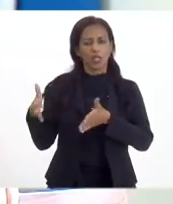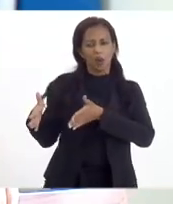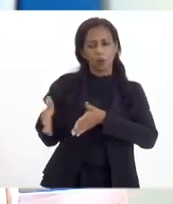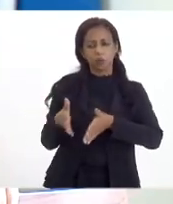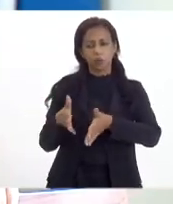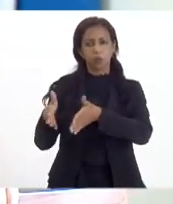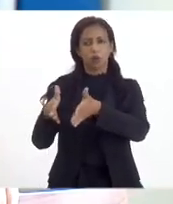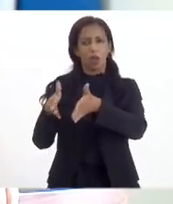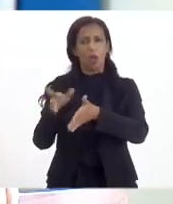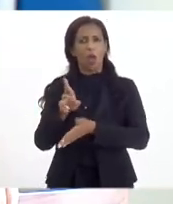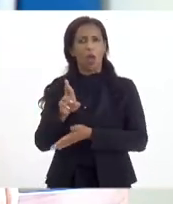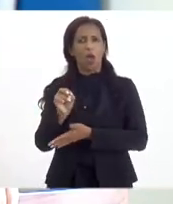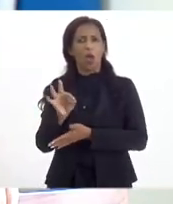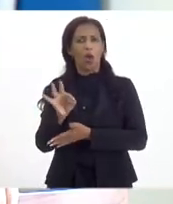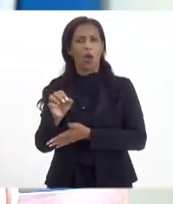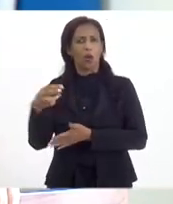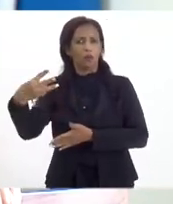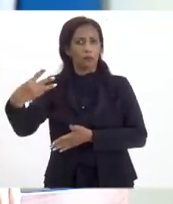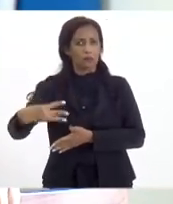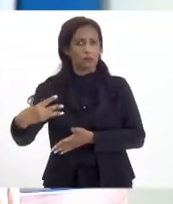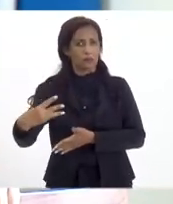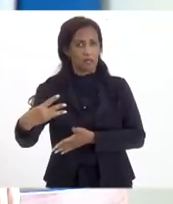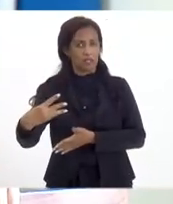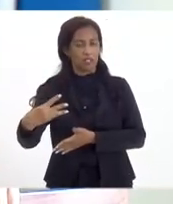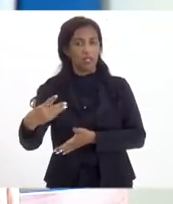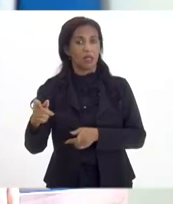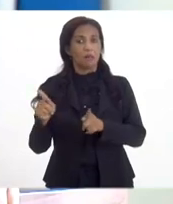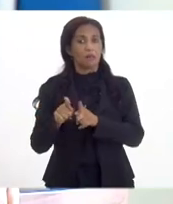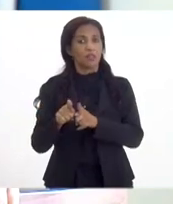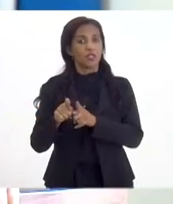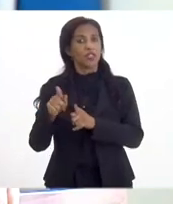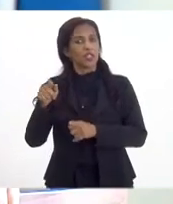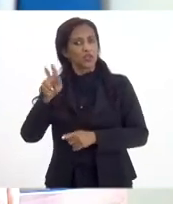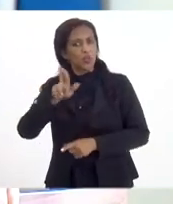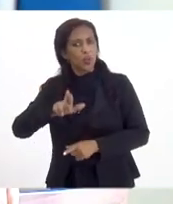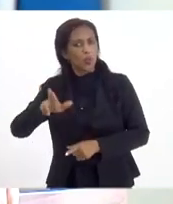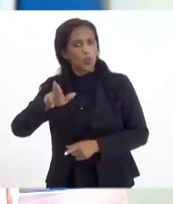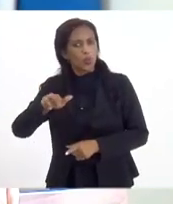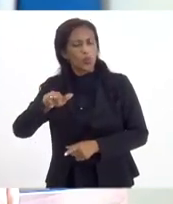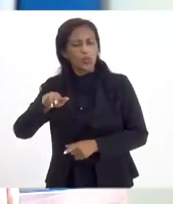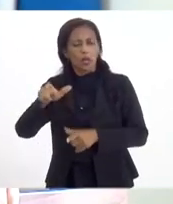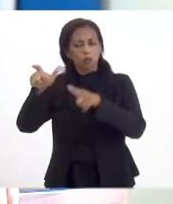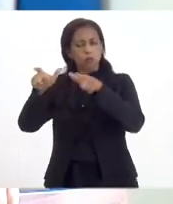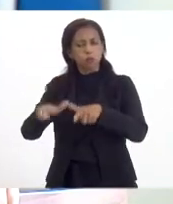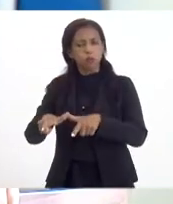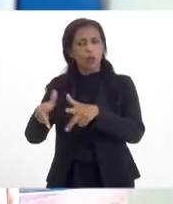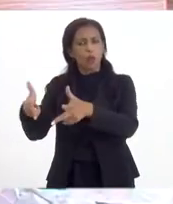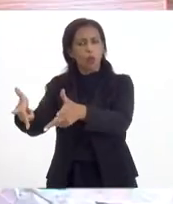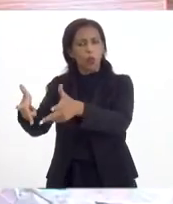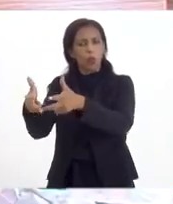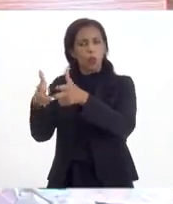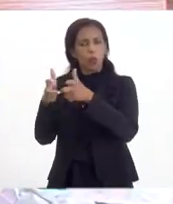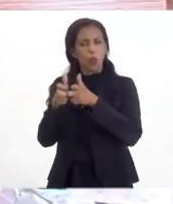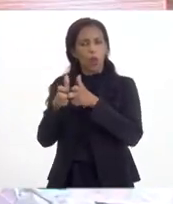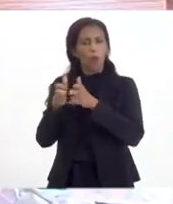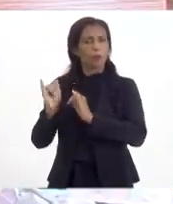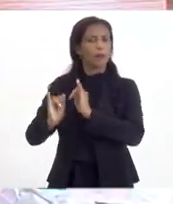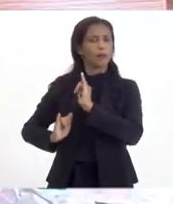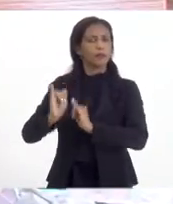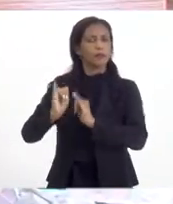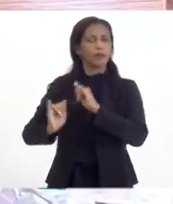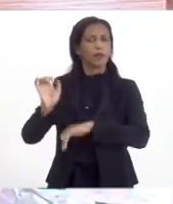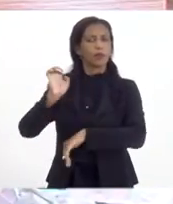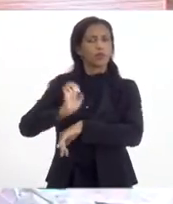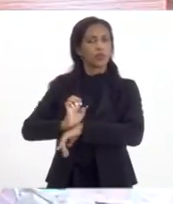em Itaboraí e que a gente use o gás para atrair térmicas para industrializar o Estado do Rio de Janeiro. Hoje, só